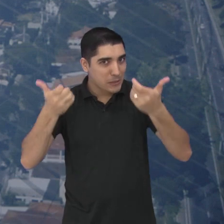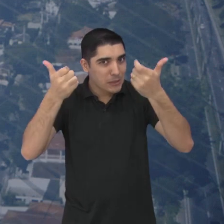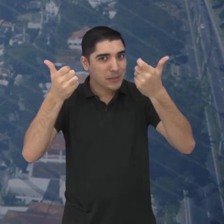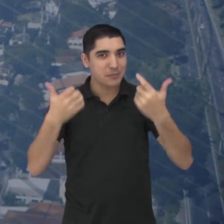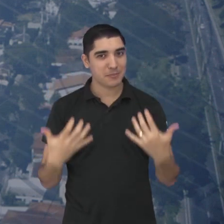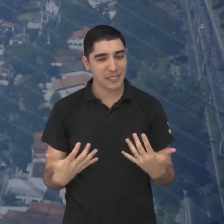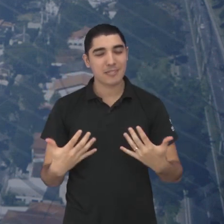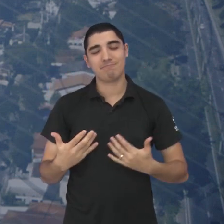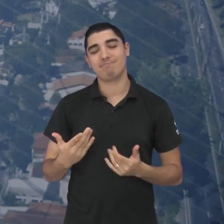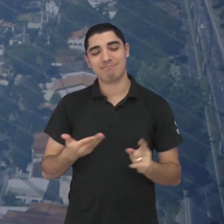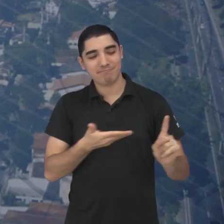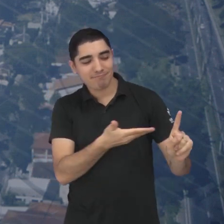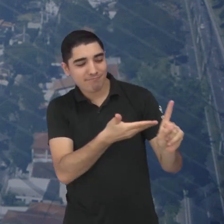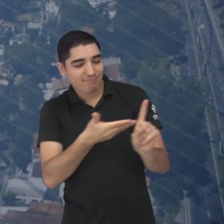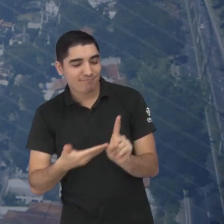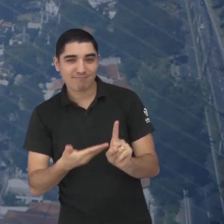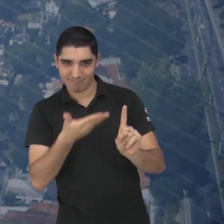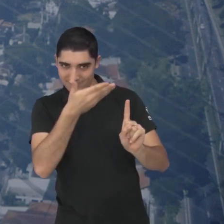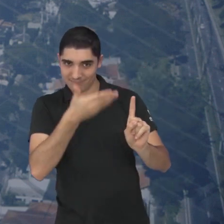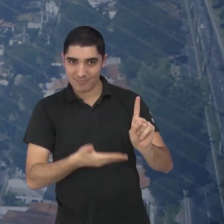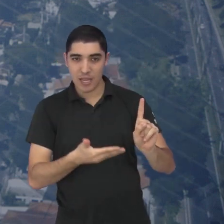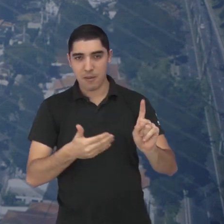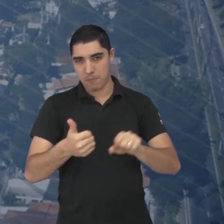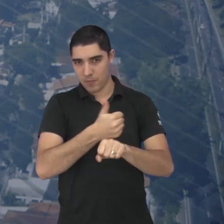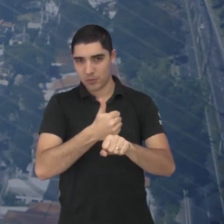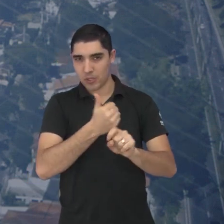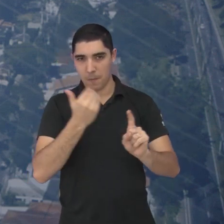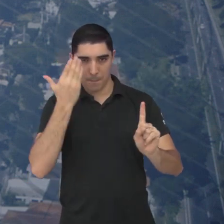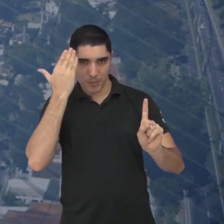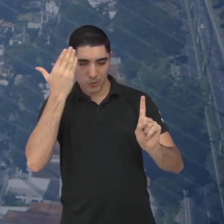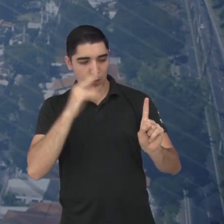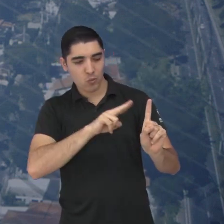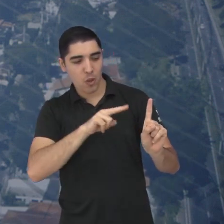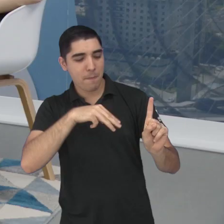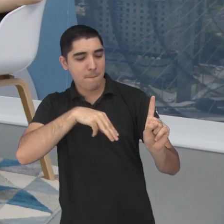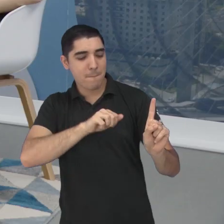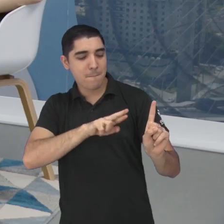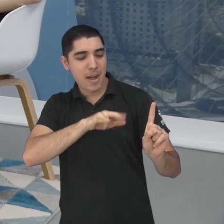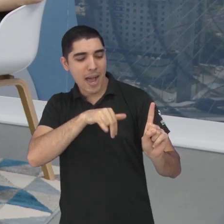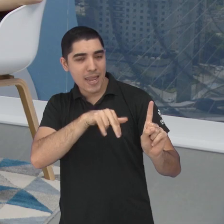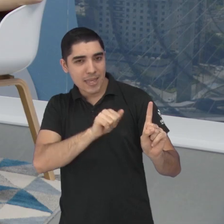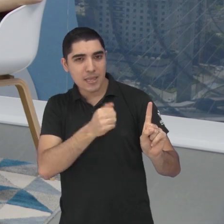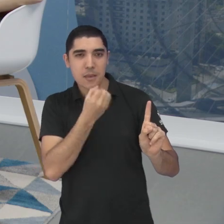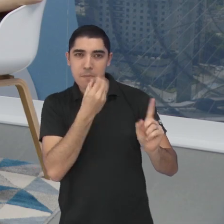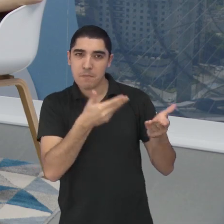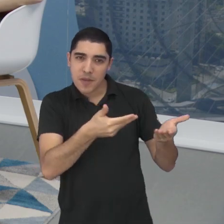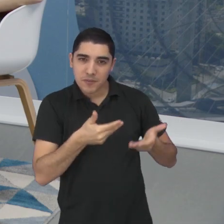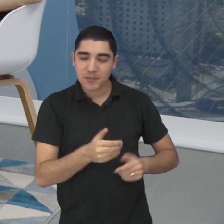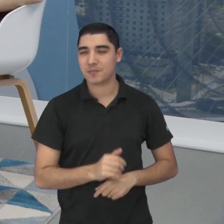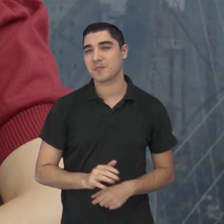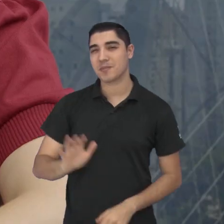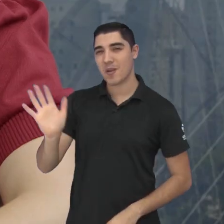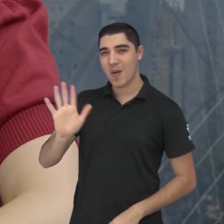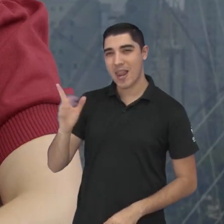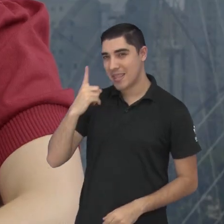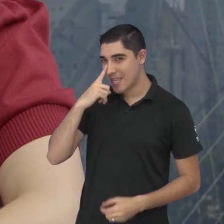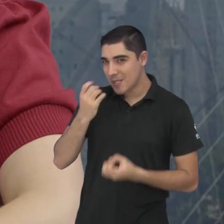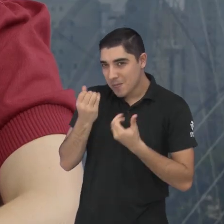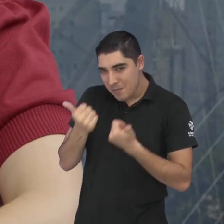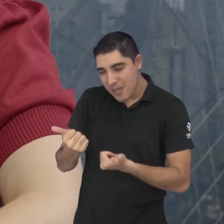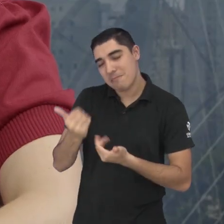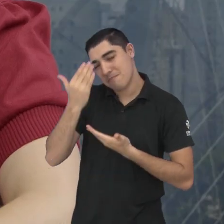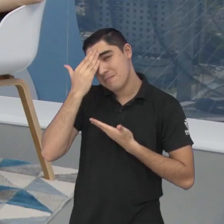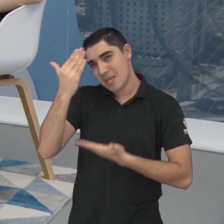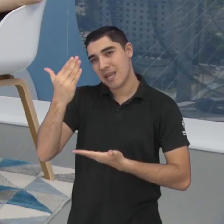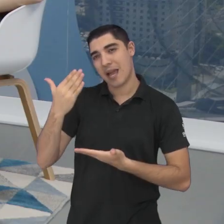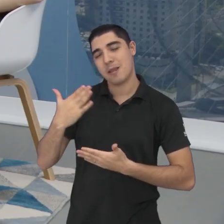estou recebendo aqui no estúdio a psicóloga Marina Algair. Seja muito bem-vinda, Marina. Olá, Dani. Obrigada, é um prazer estar